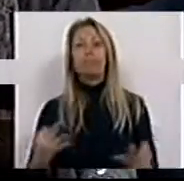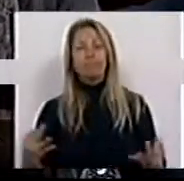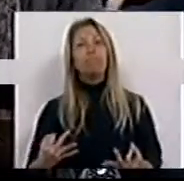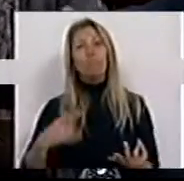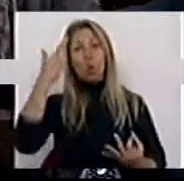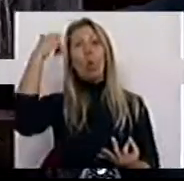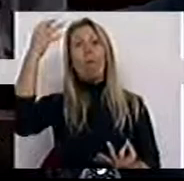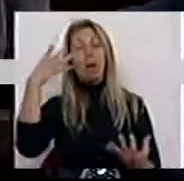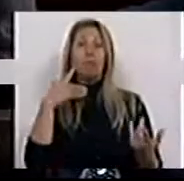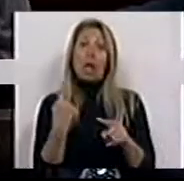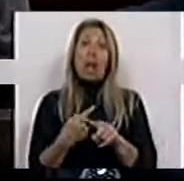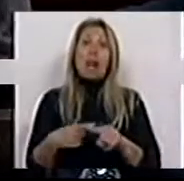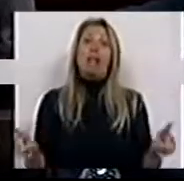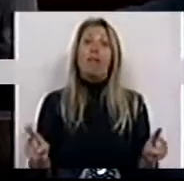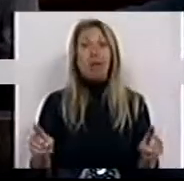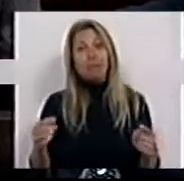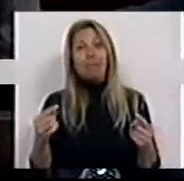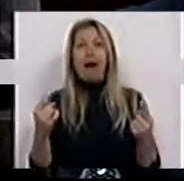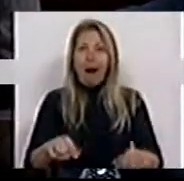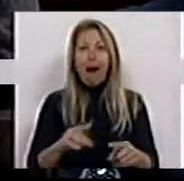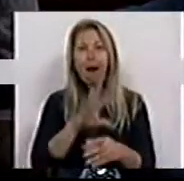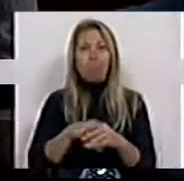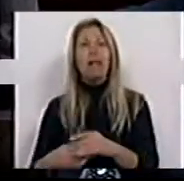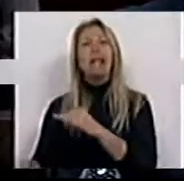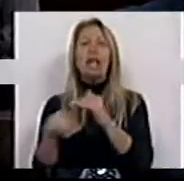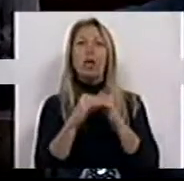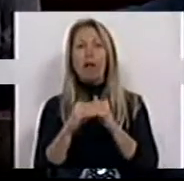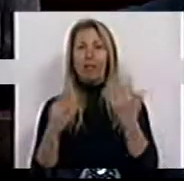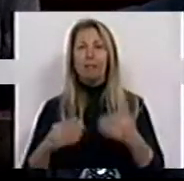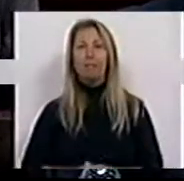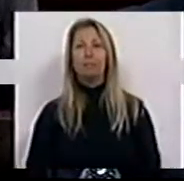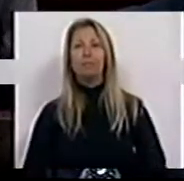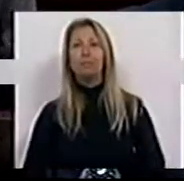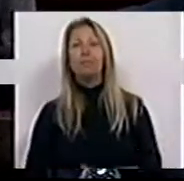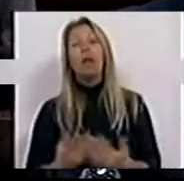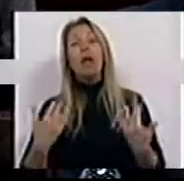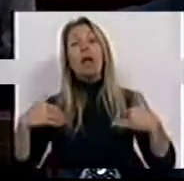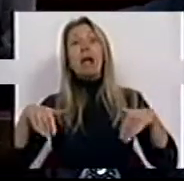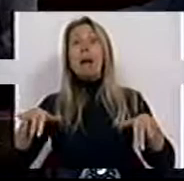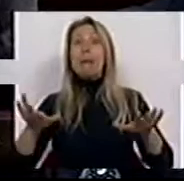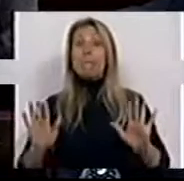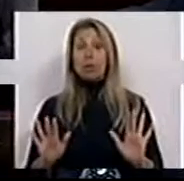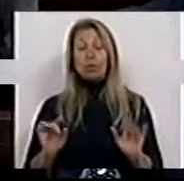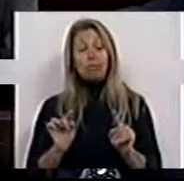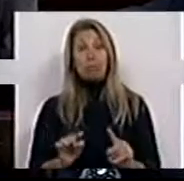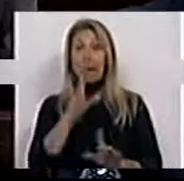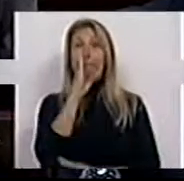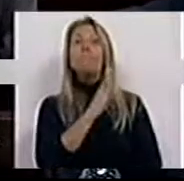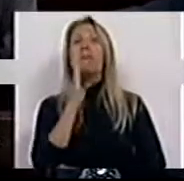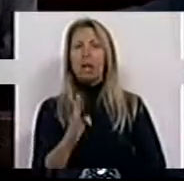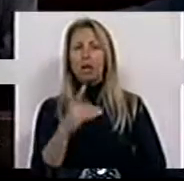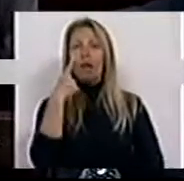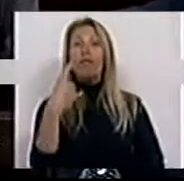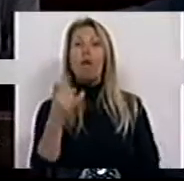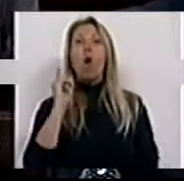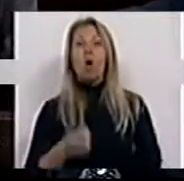consubstancia a igualdade. Mas depois, em termos práticos, verificamos